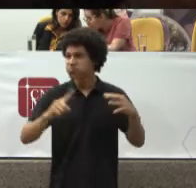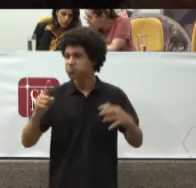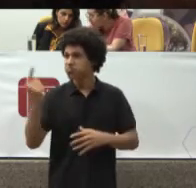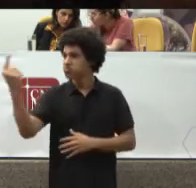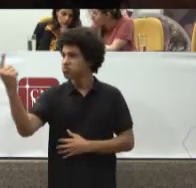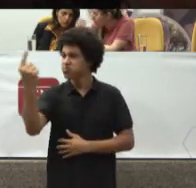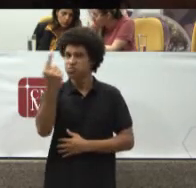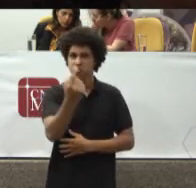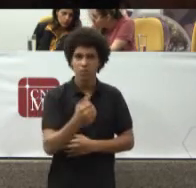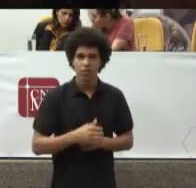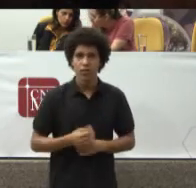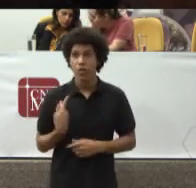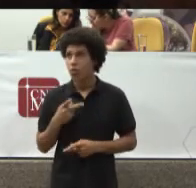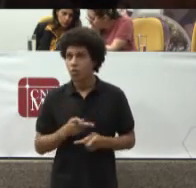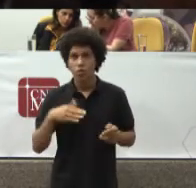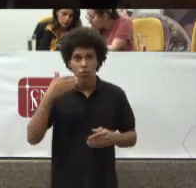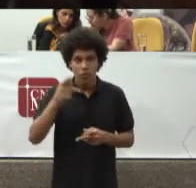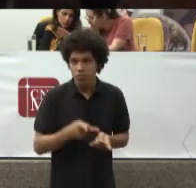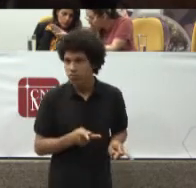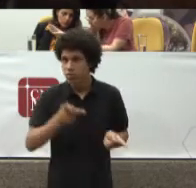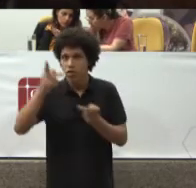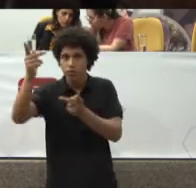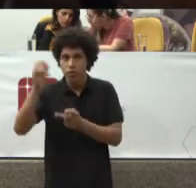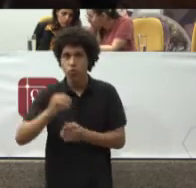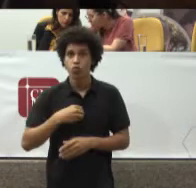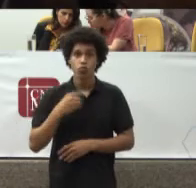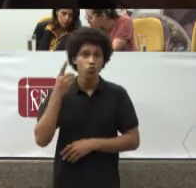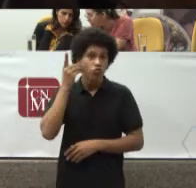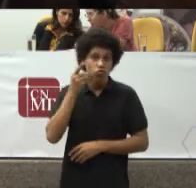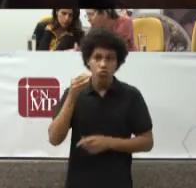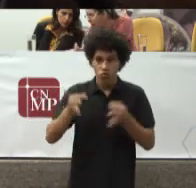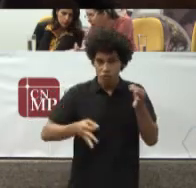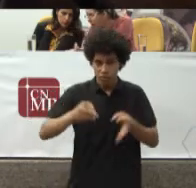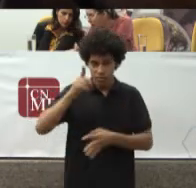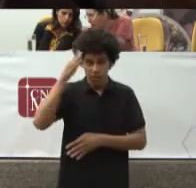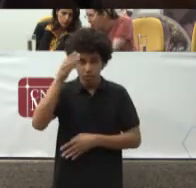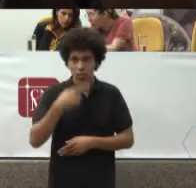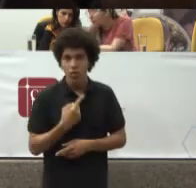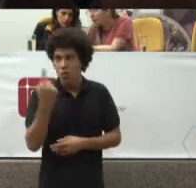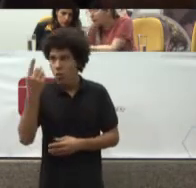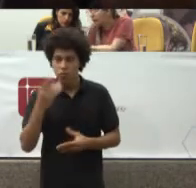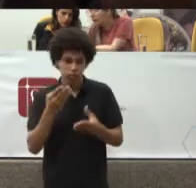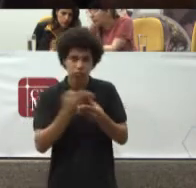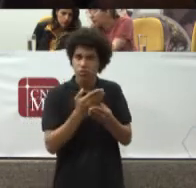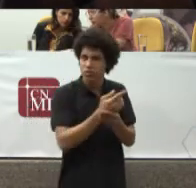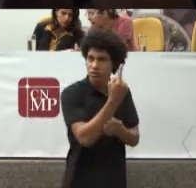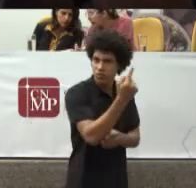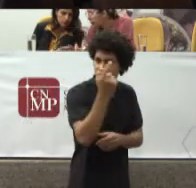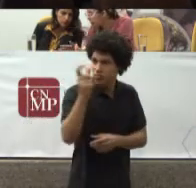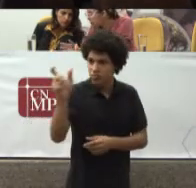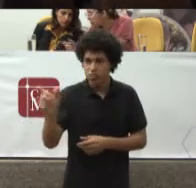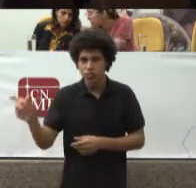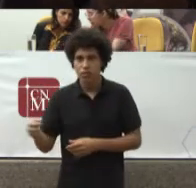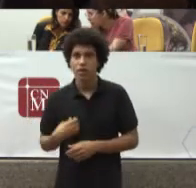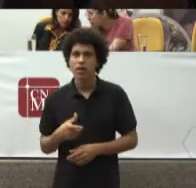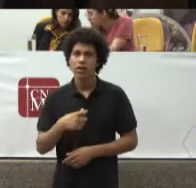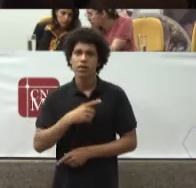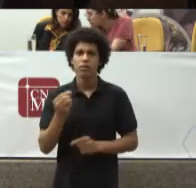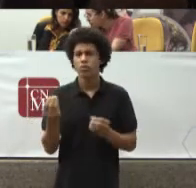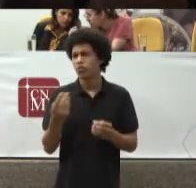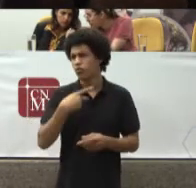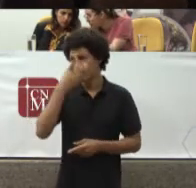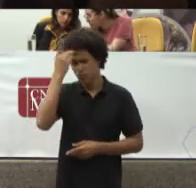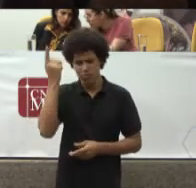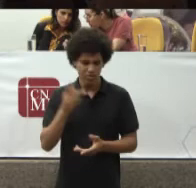nós Levamos ao judiciário Caso Acaso E teríamos Que ter Muitos dias